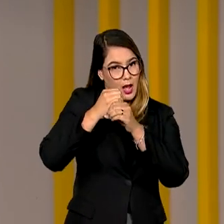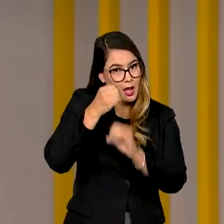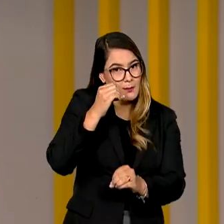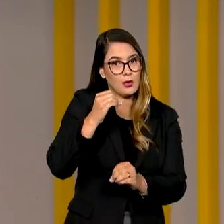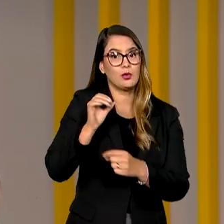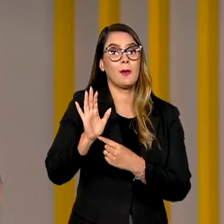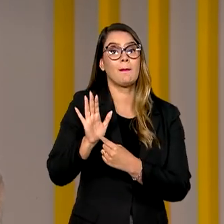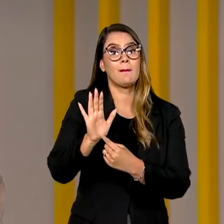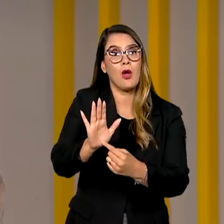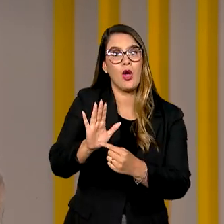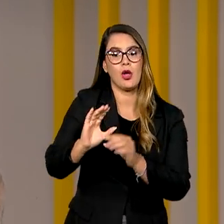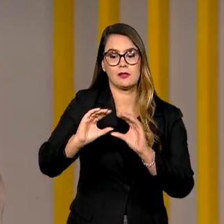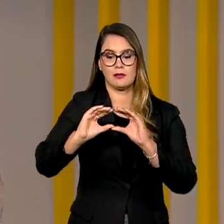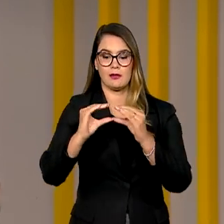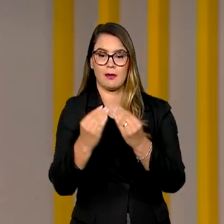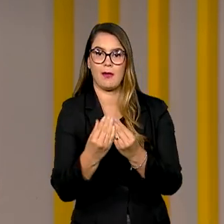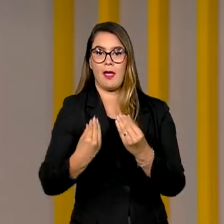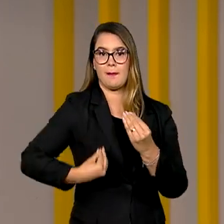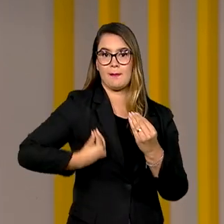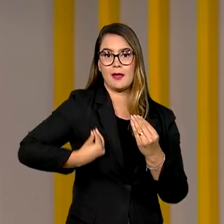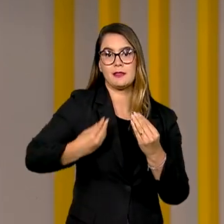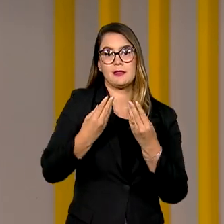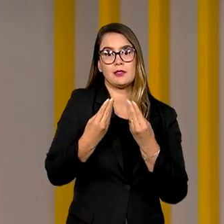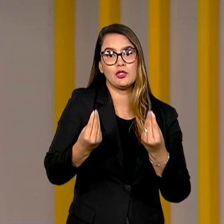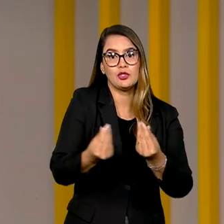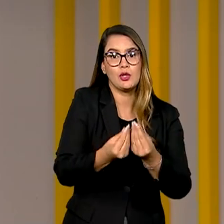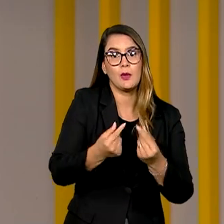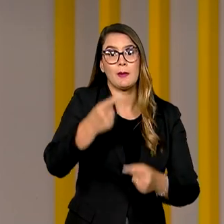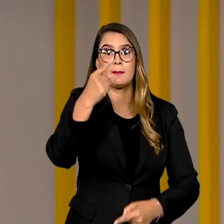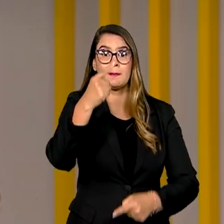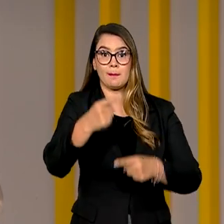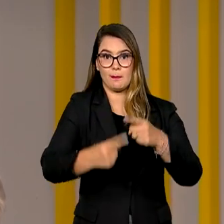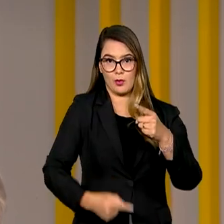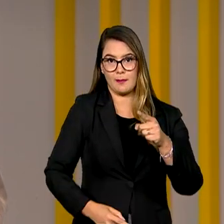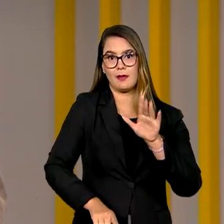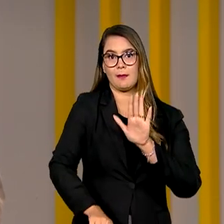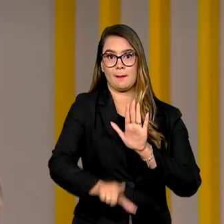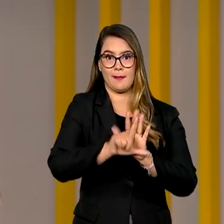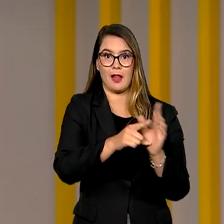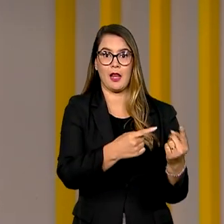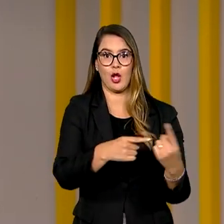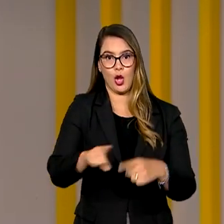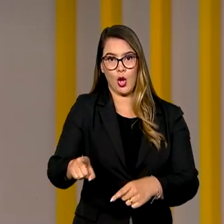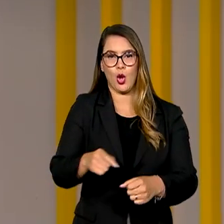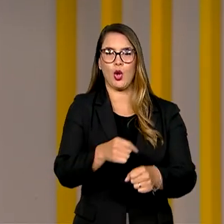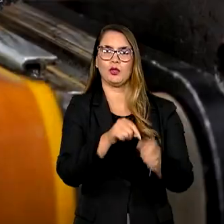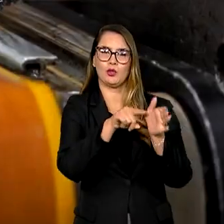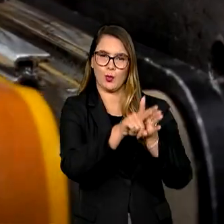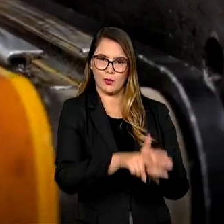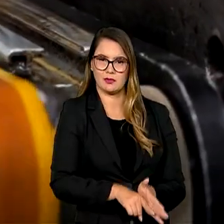indiquem na embalagem a presença de substâncias proibidas pela lei antidoping.